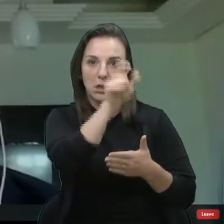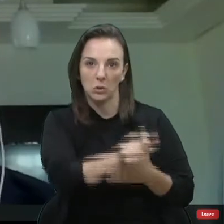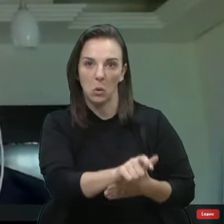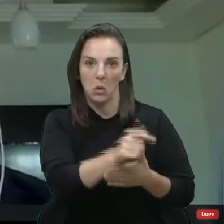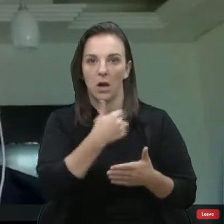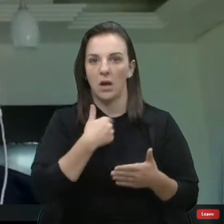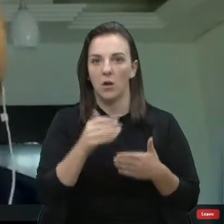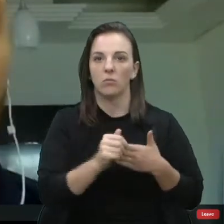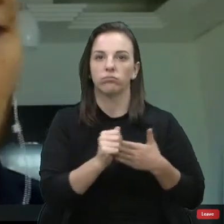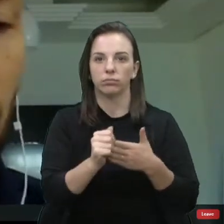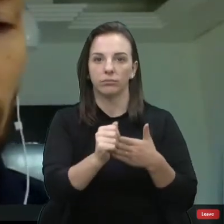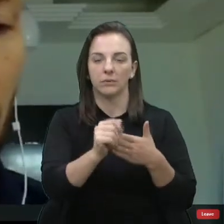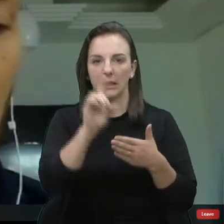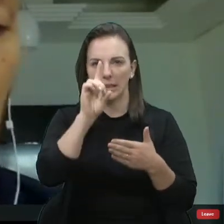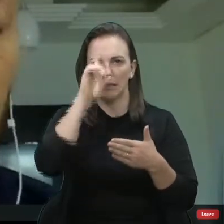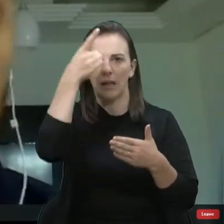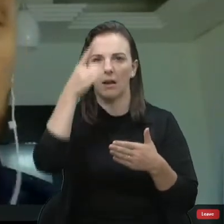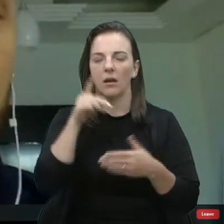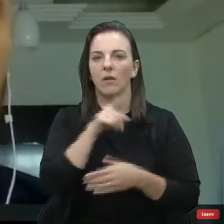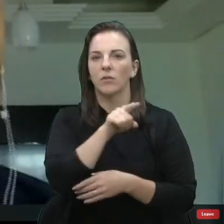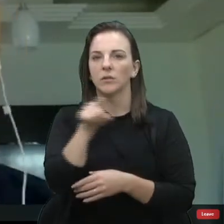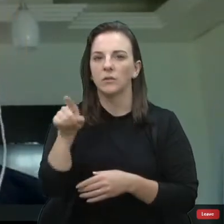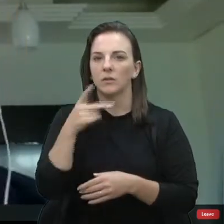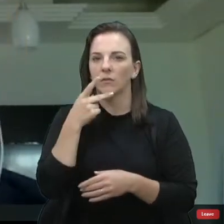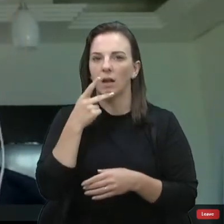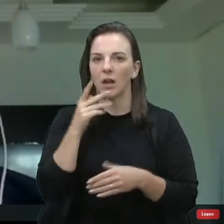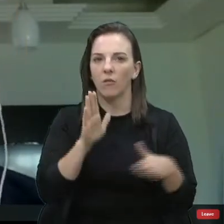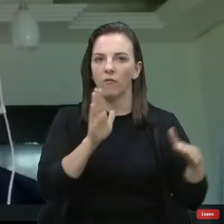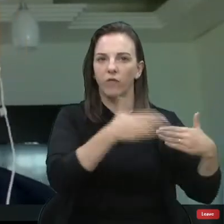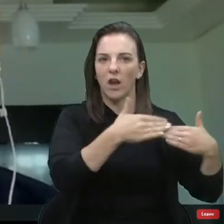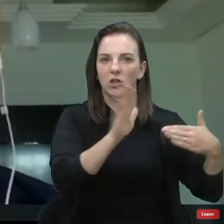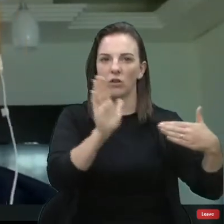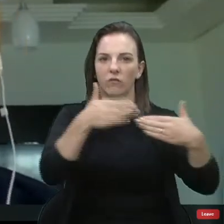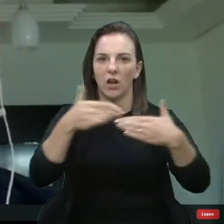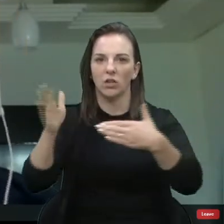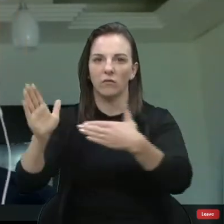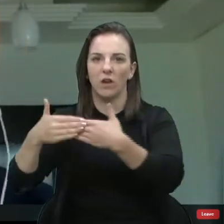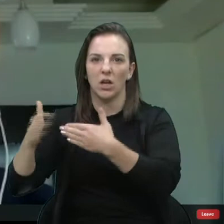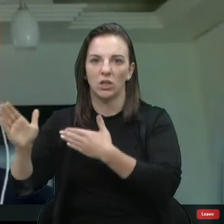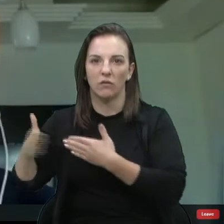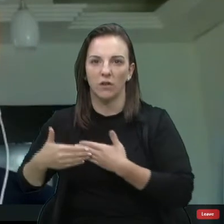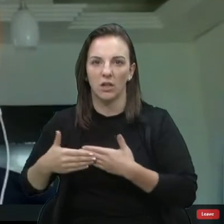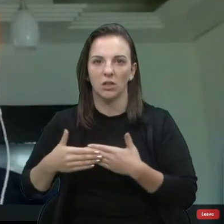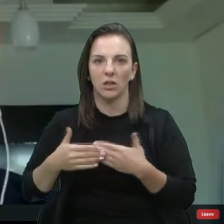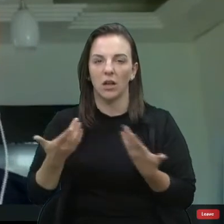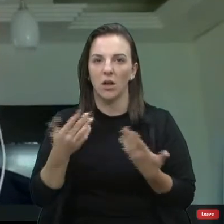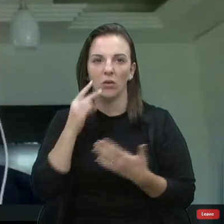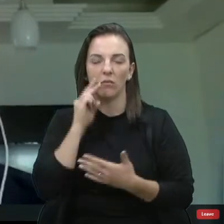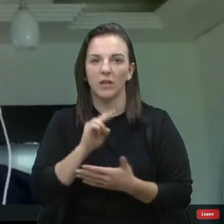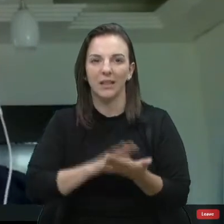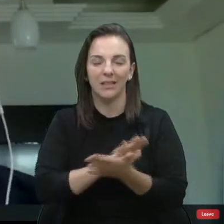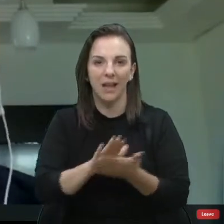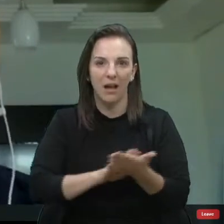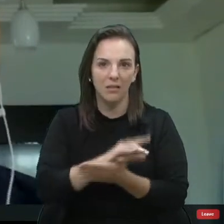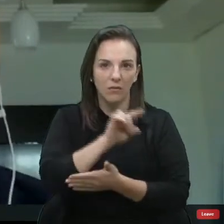vocês pedindo aí lockdown e lockdown e eu desconheço que vocês tenham trazido algum estudo, algum ponto, assim,